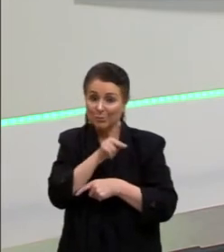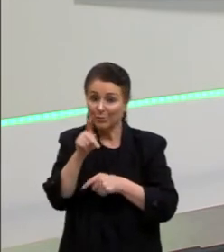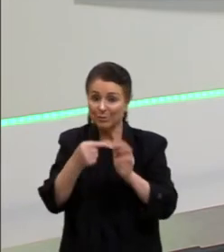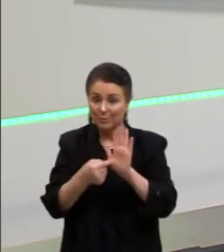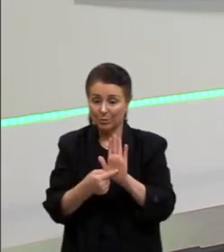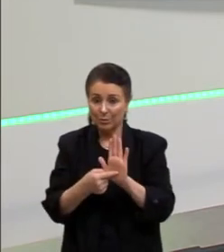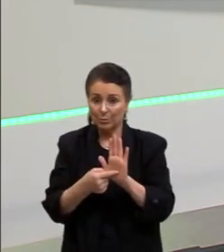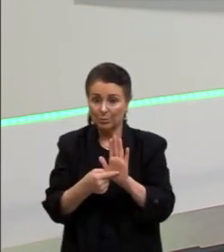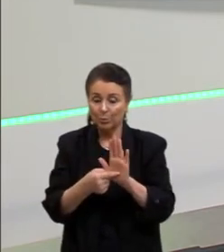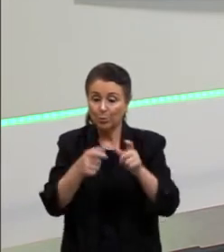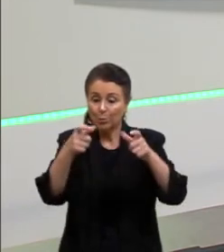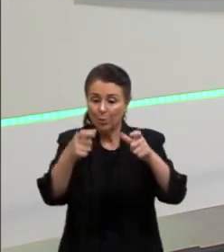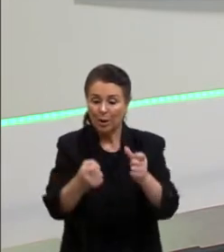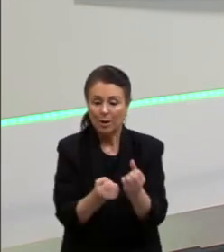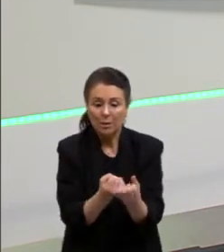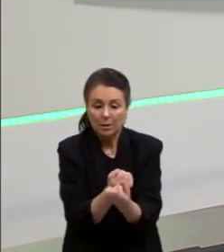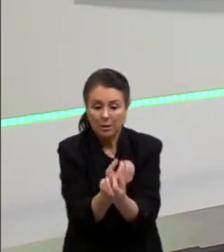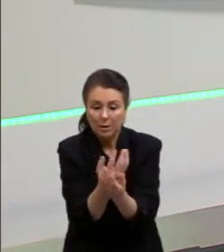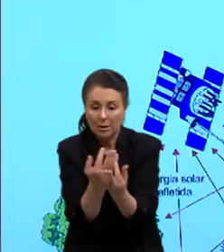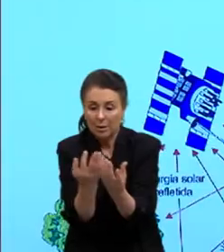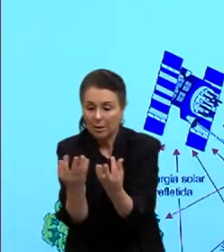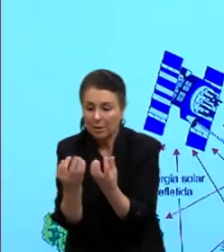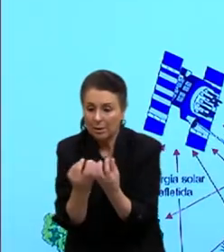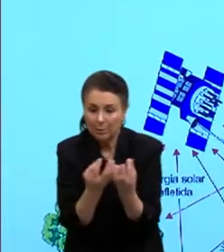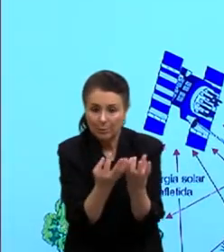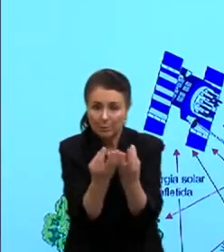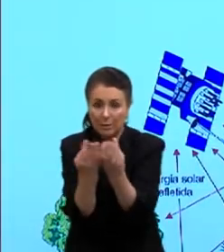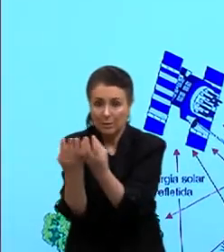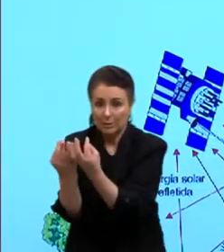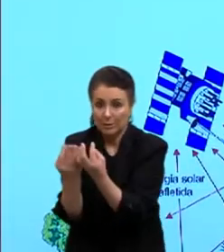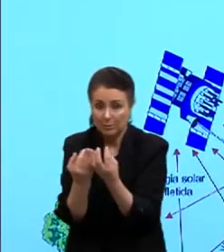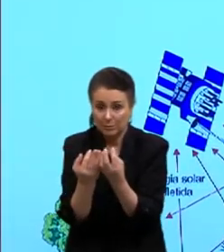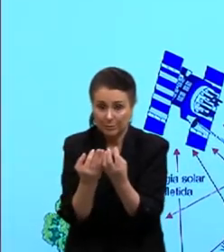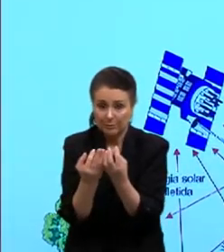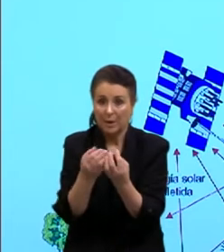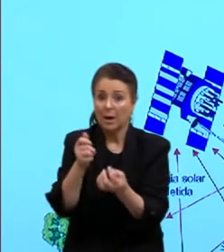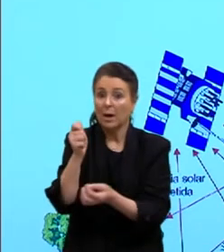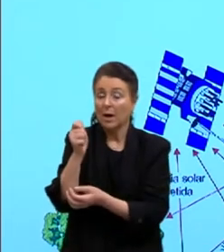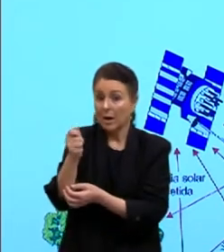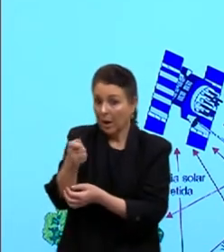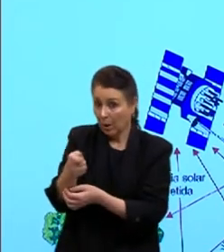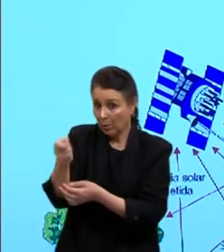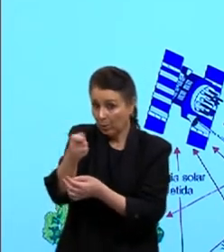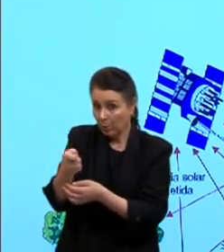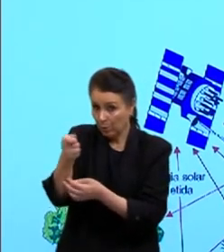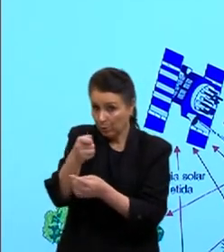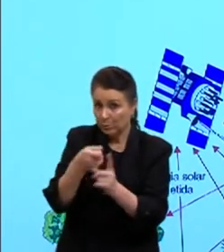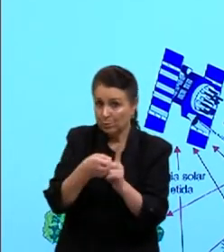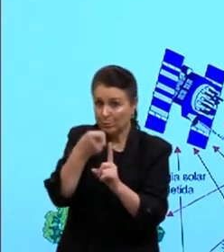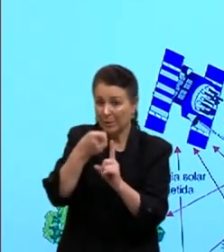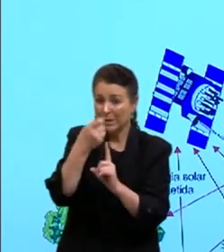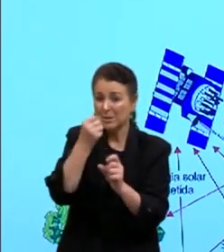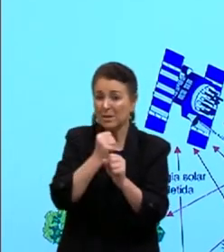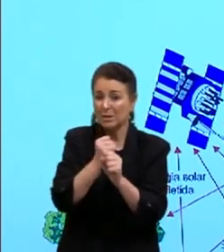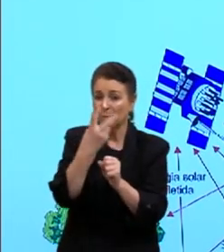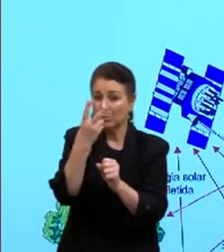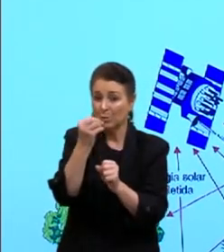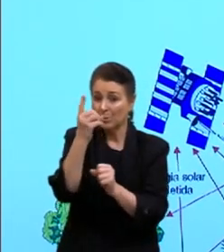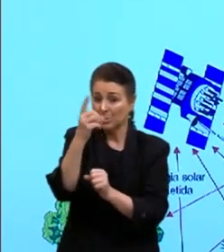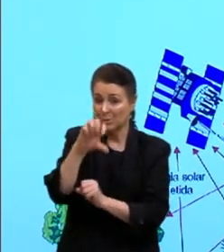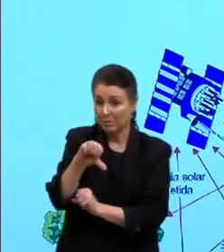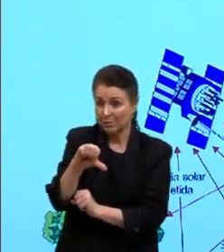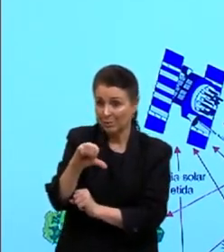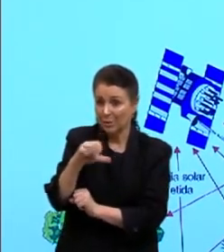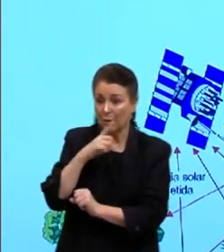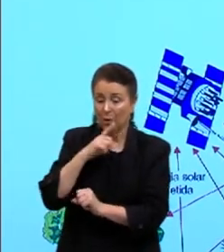queimadas em agosto de 2019. Olha aqui, tem bem os pontinhos aqui vermelhos, não sei se vai conseguir mostrar para vocês,